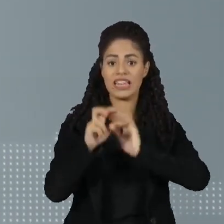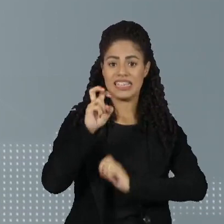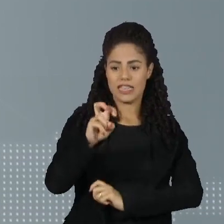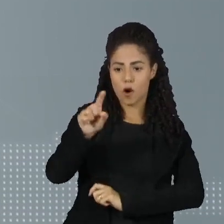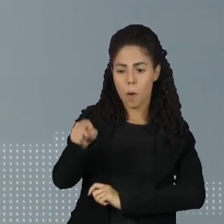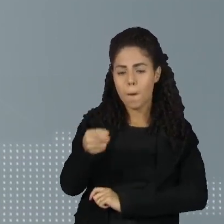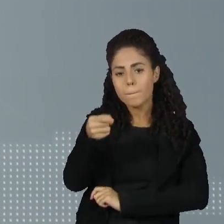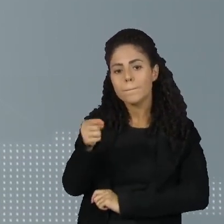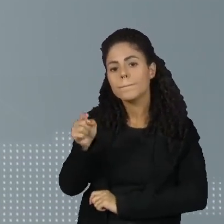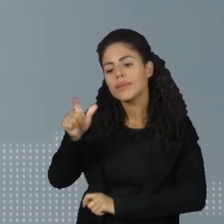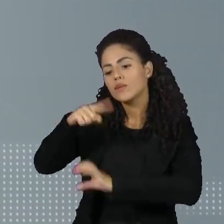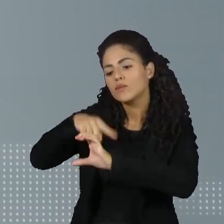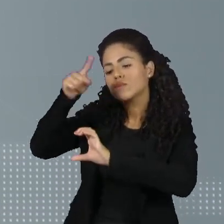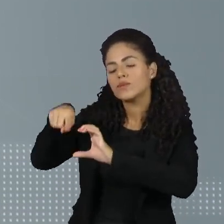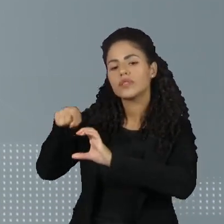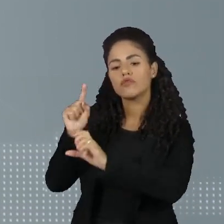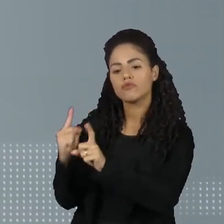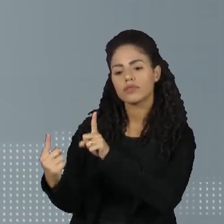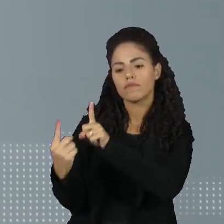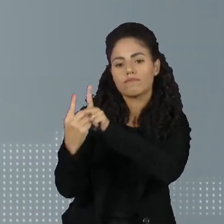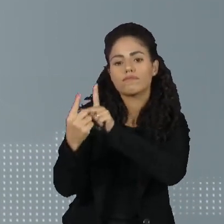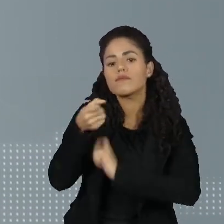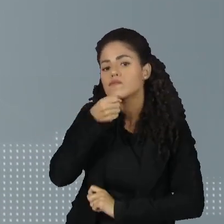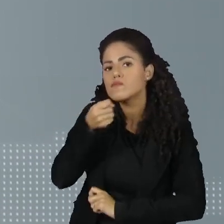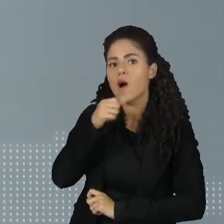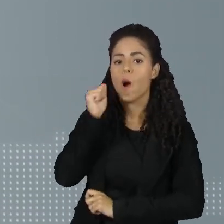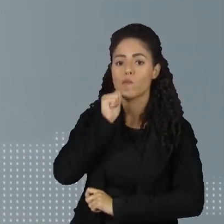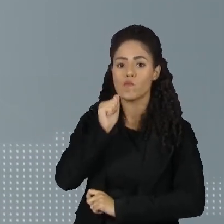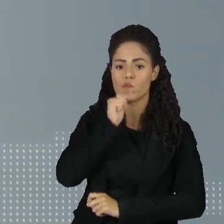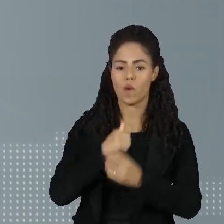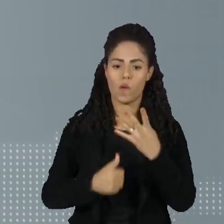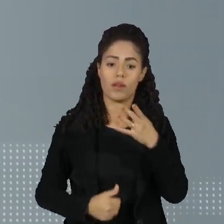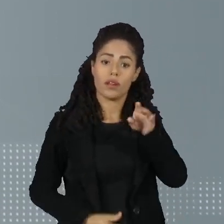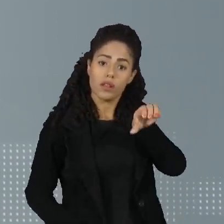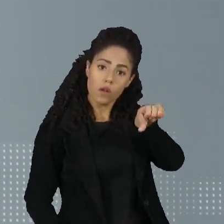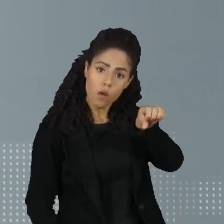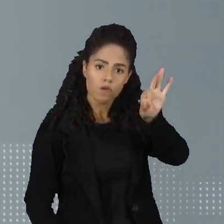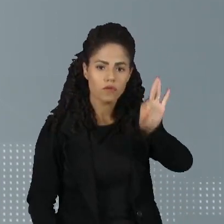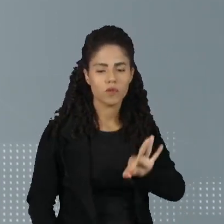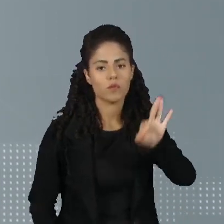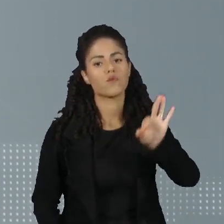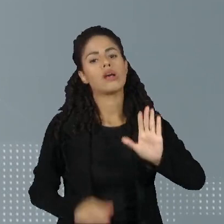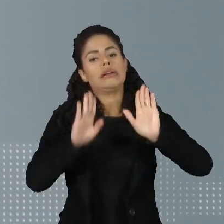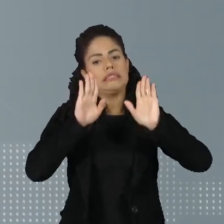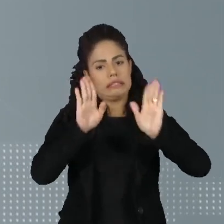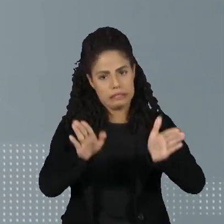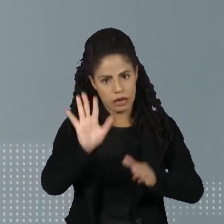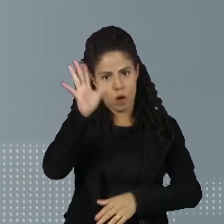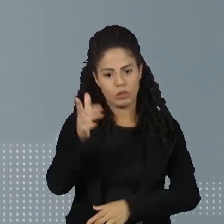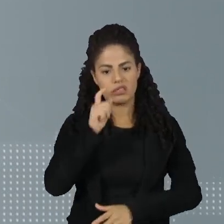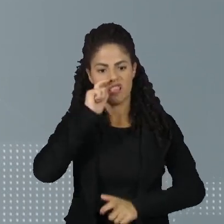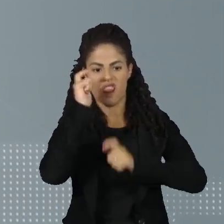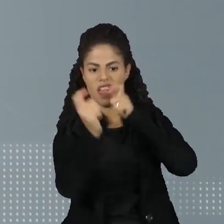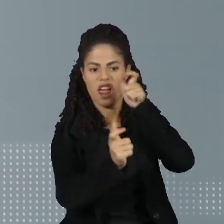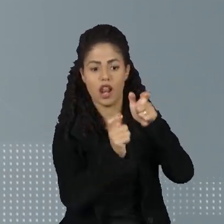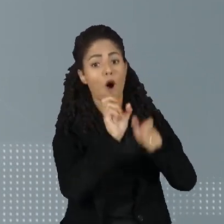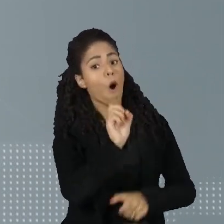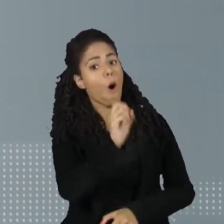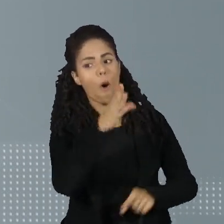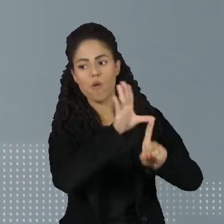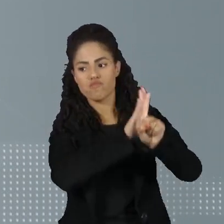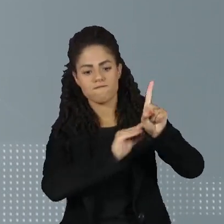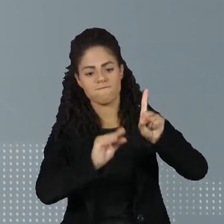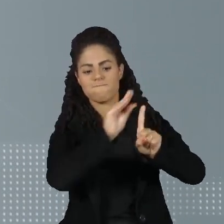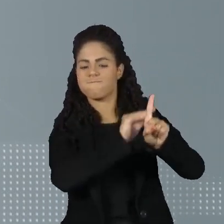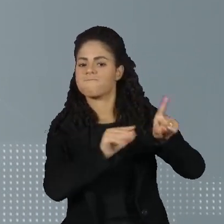cientistas mulheres do mundo todo mostra que 49% já sofreram assédio moral ou sexual no